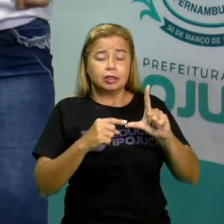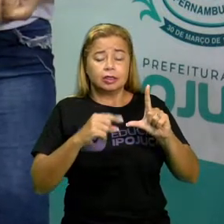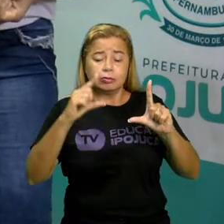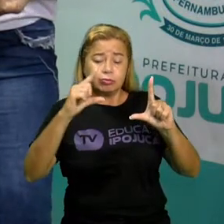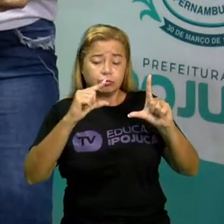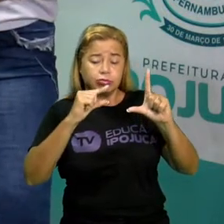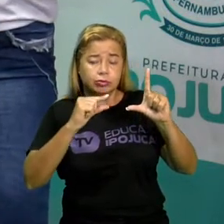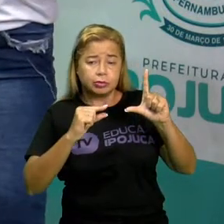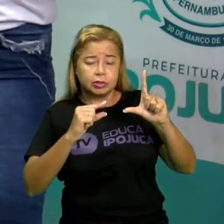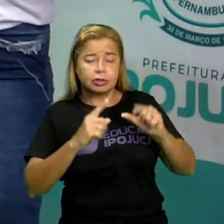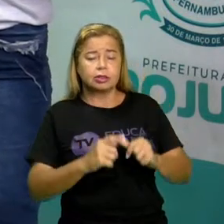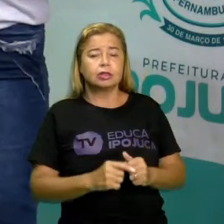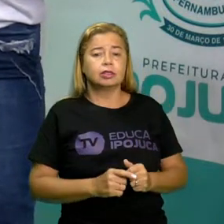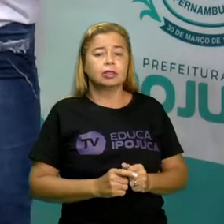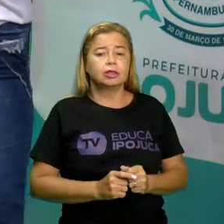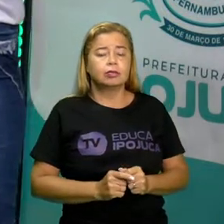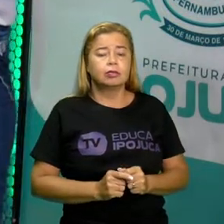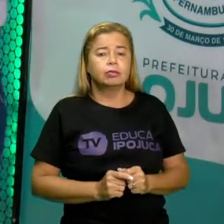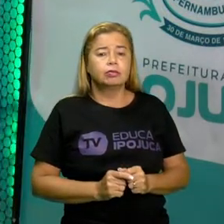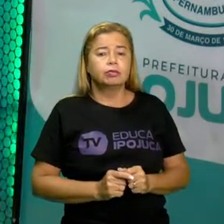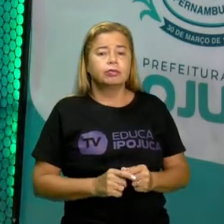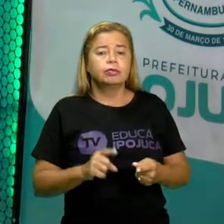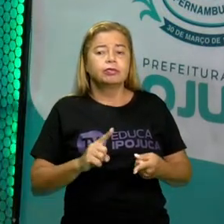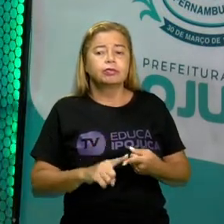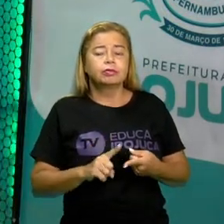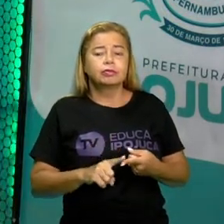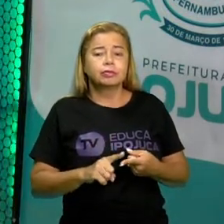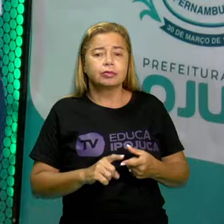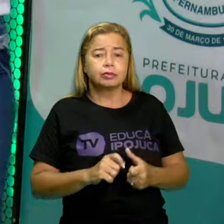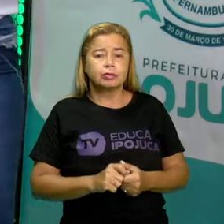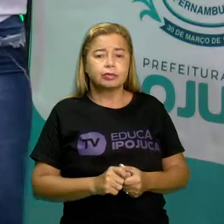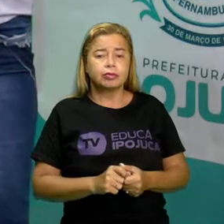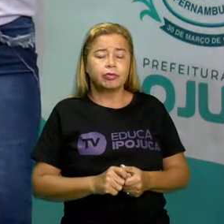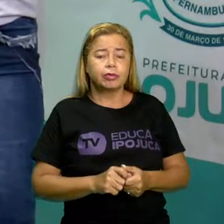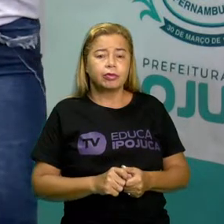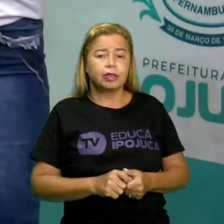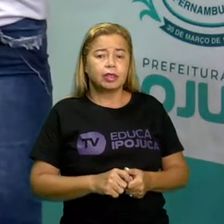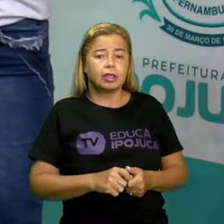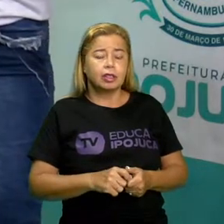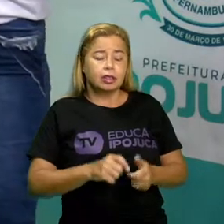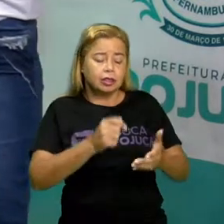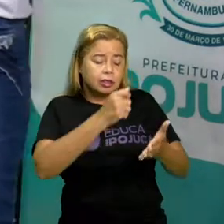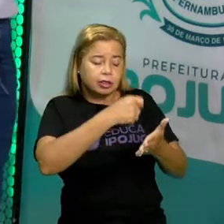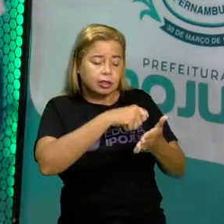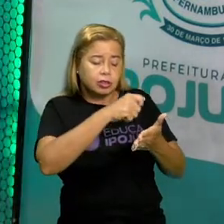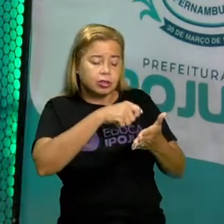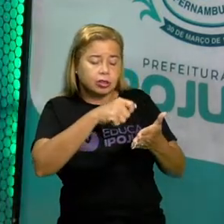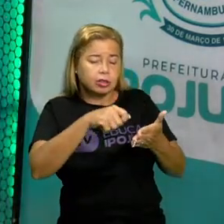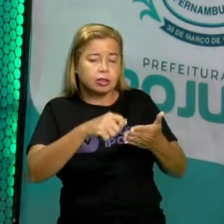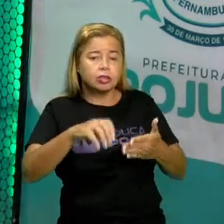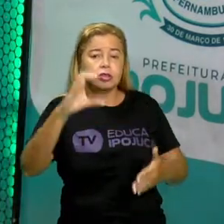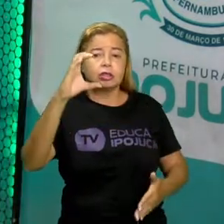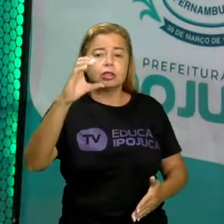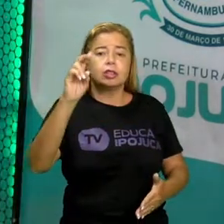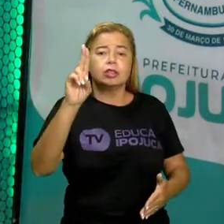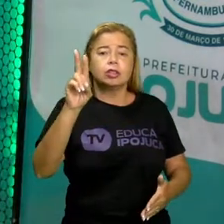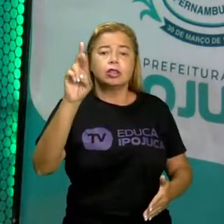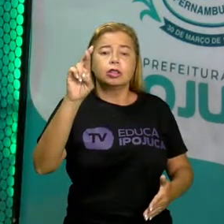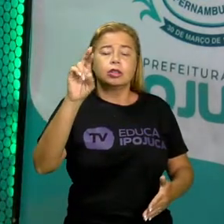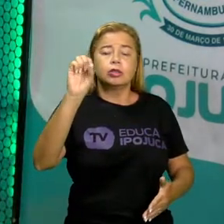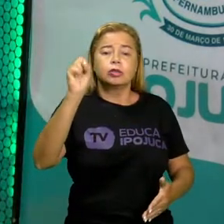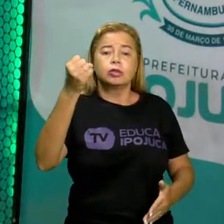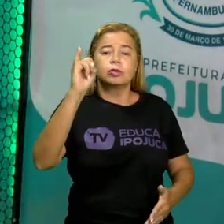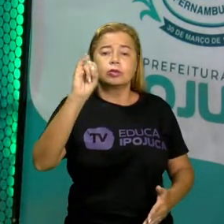minúsculas e também elas podem ser escritas de maneira cursiva ou em